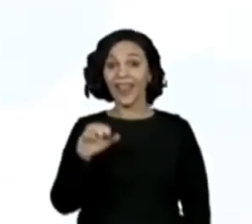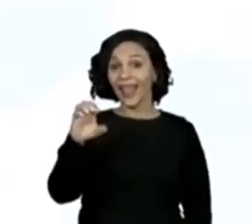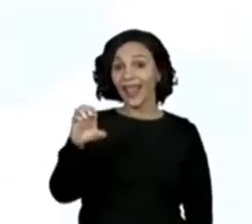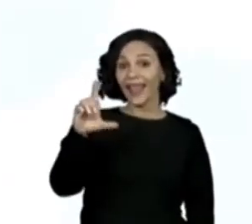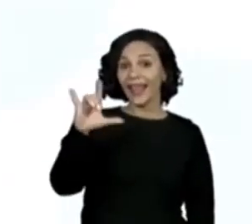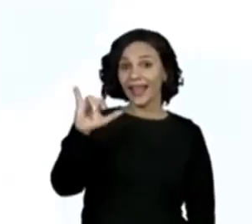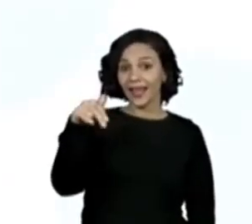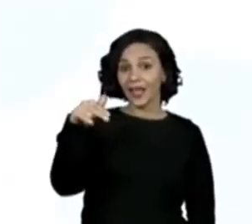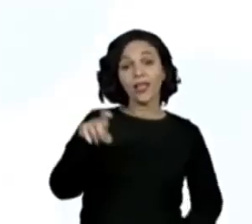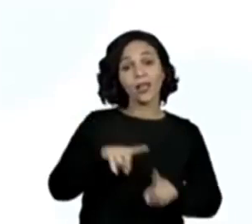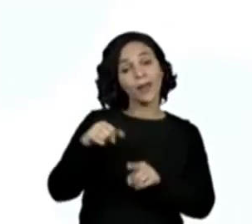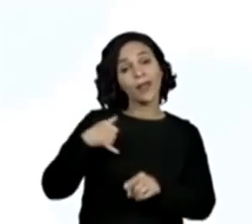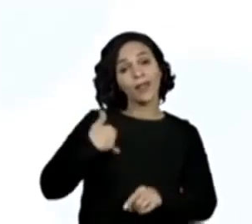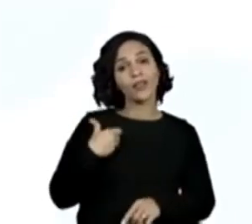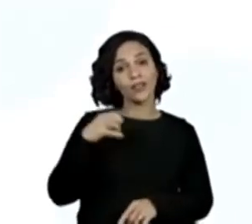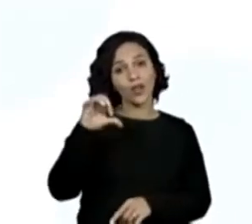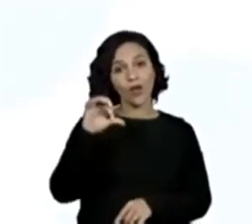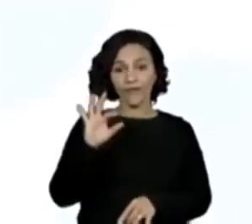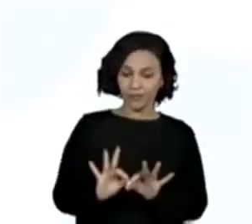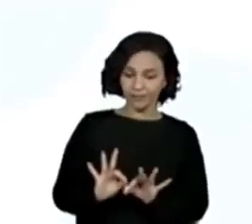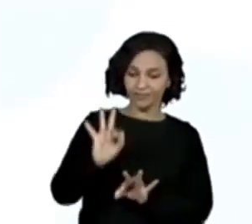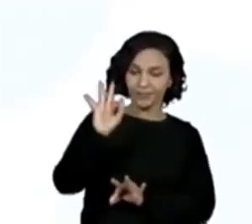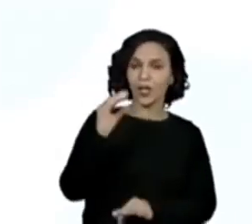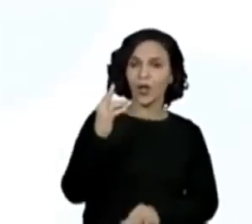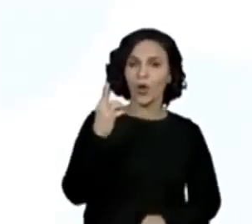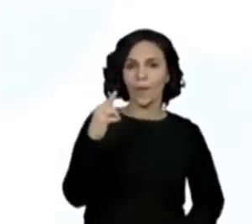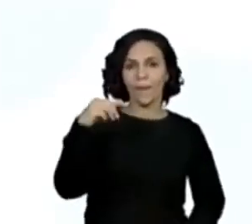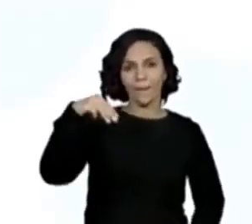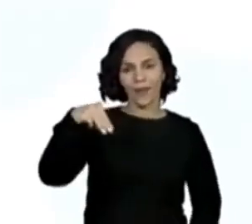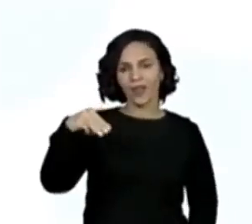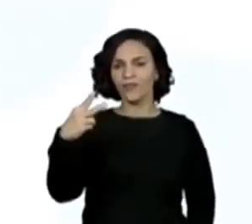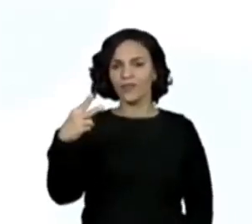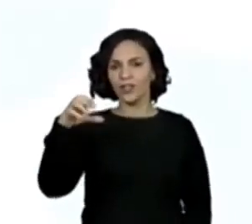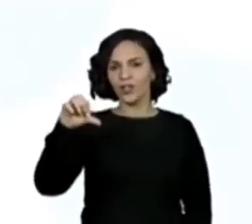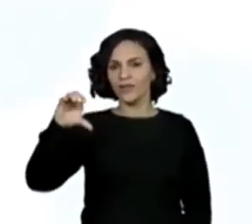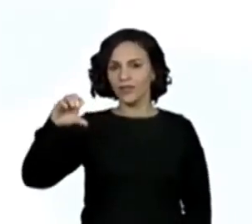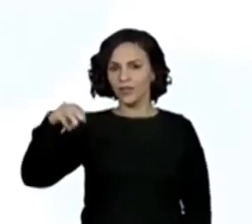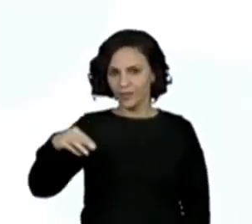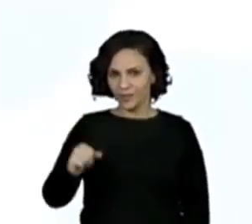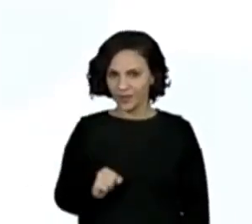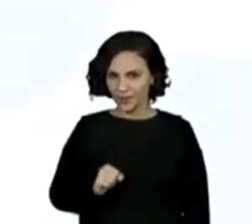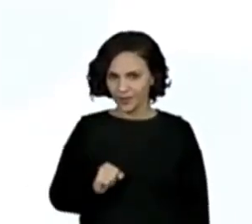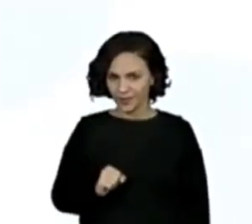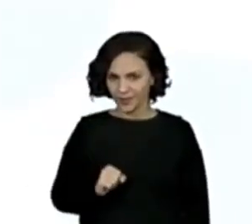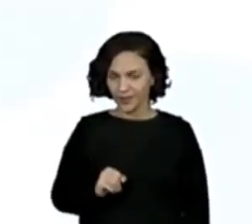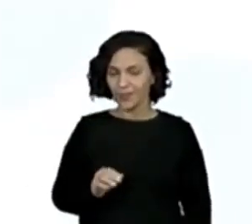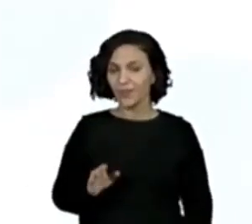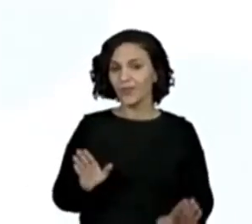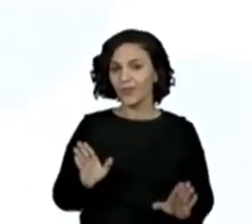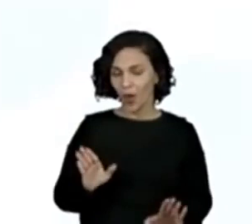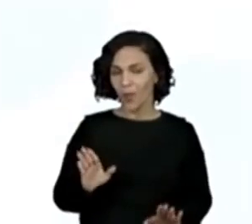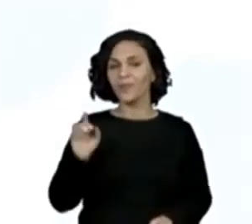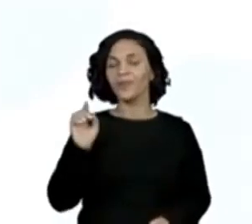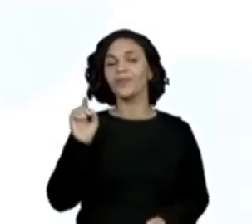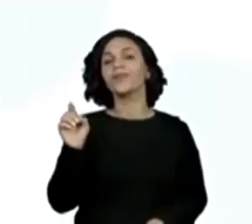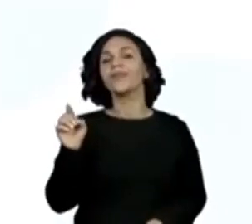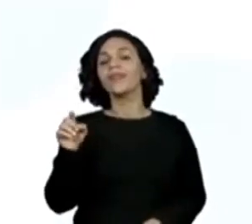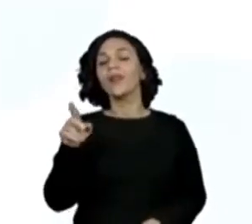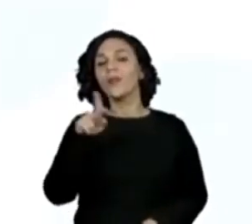altura é de um metro e vinte e nove centímetros. A Prosuelen está dizendo que a altura das